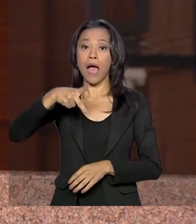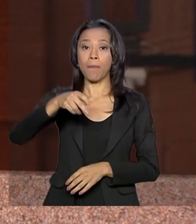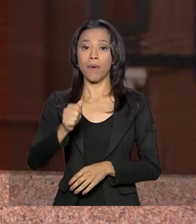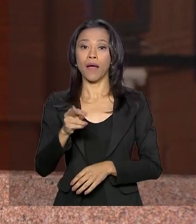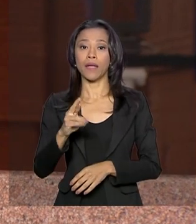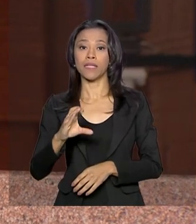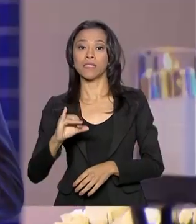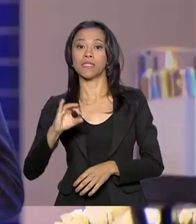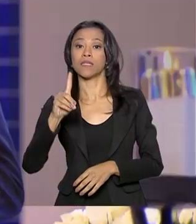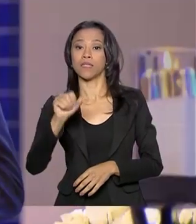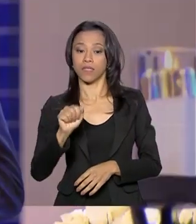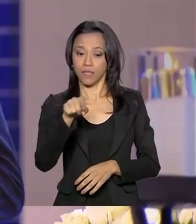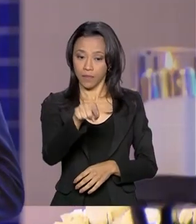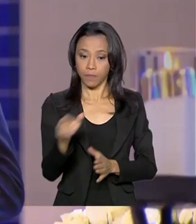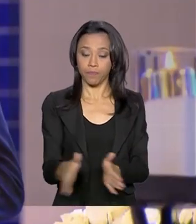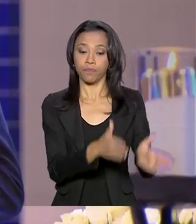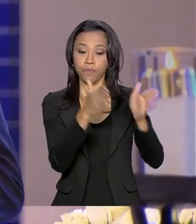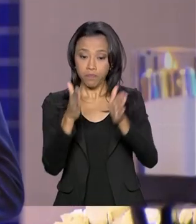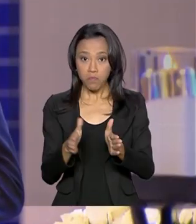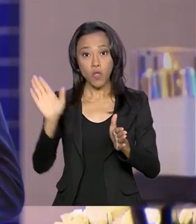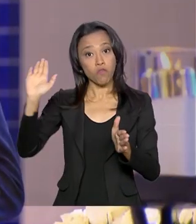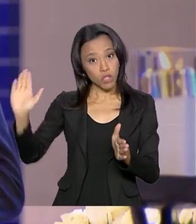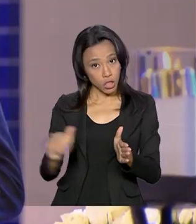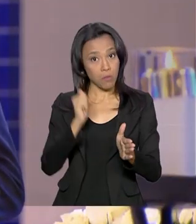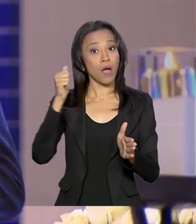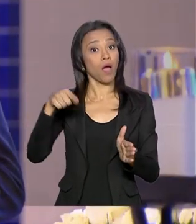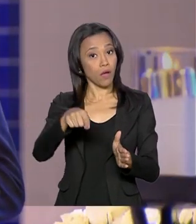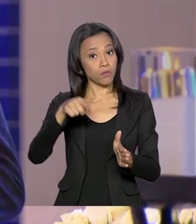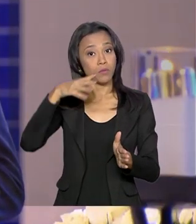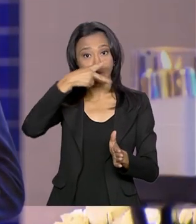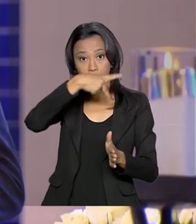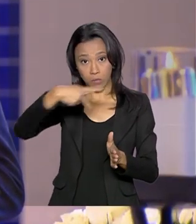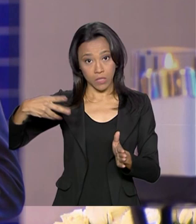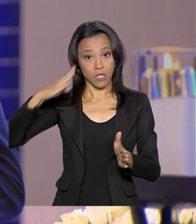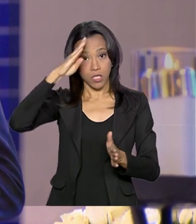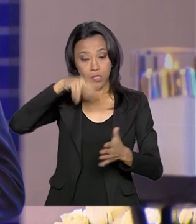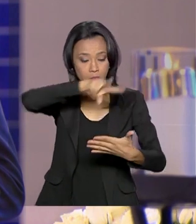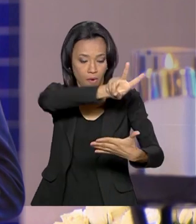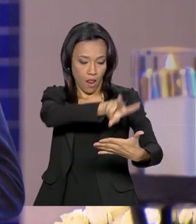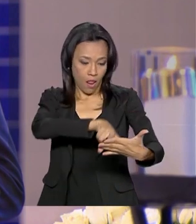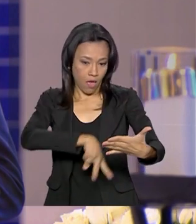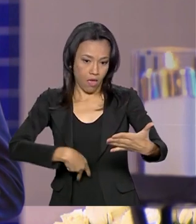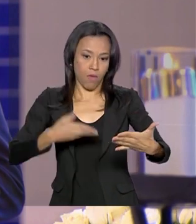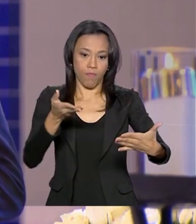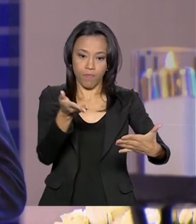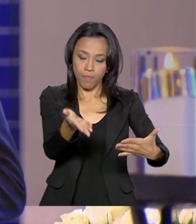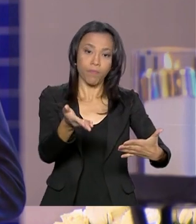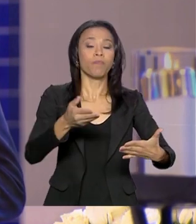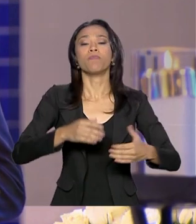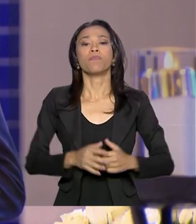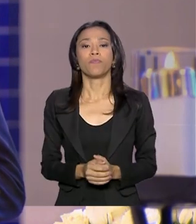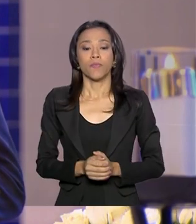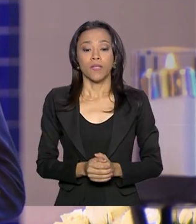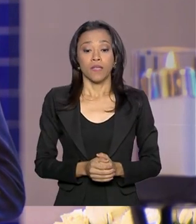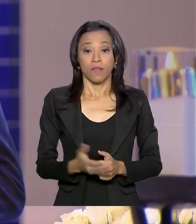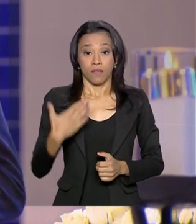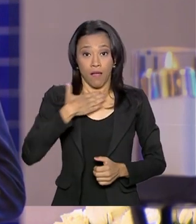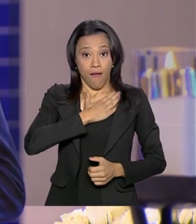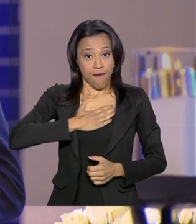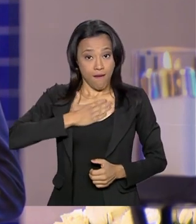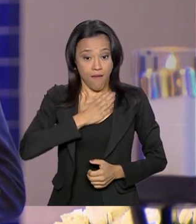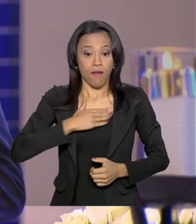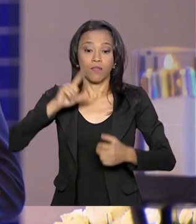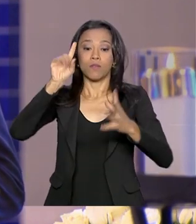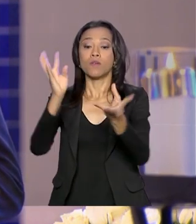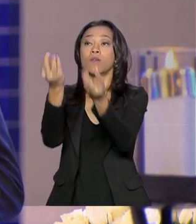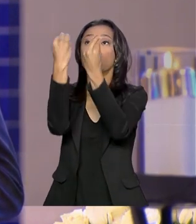Orlando Brandes. O presidente foi chamado a ler um trecho da Bíblia. Se for de teu agrado, concedem-me a vida.